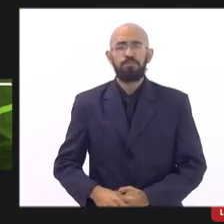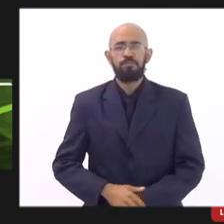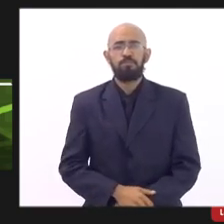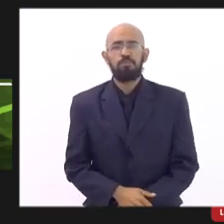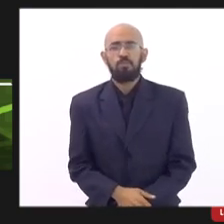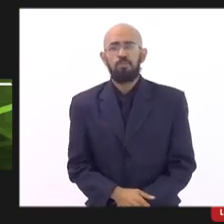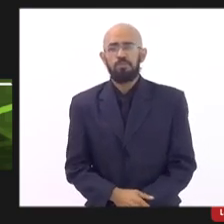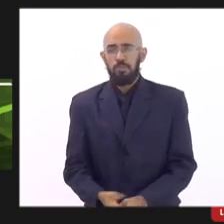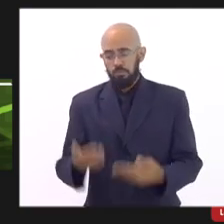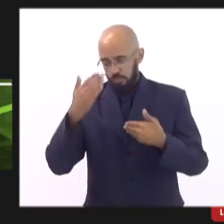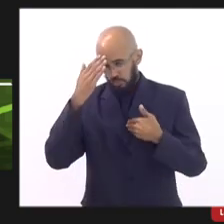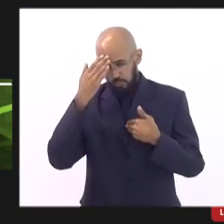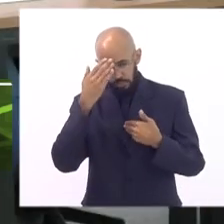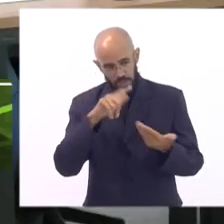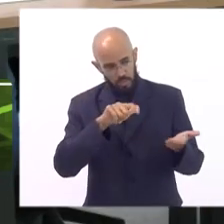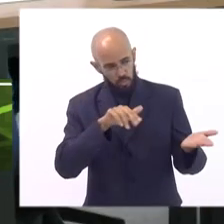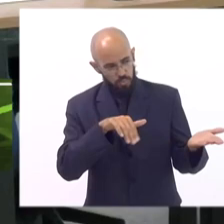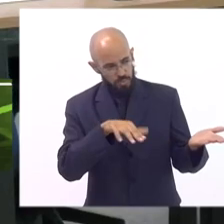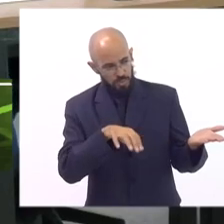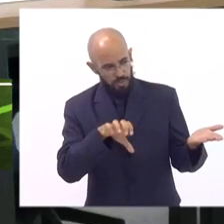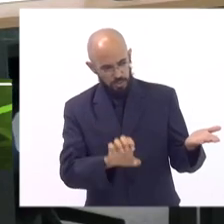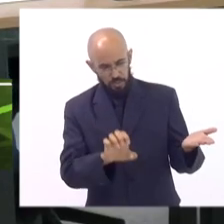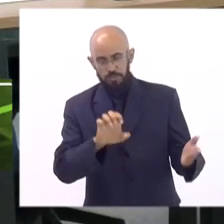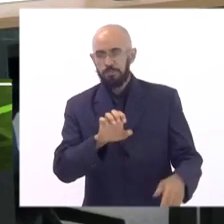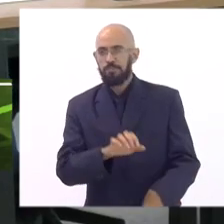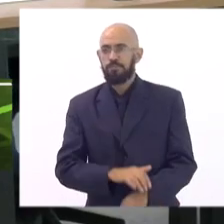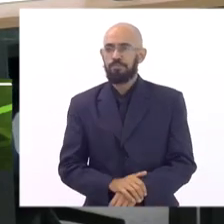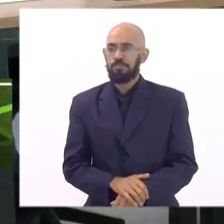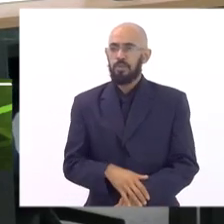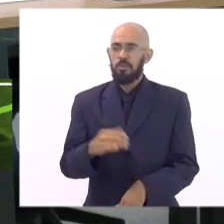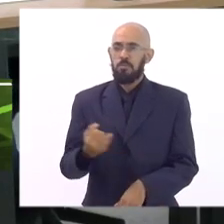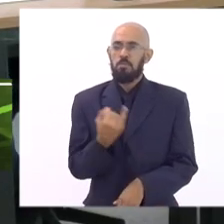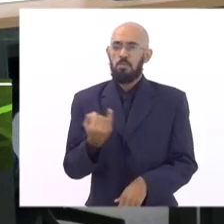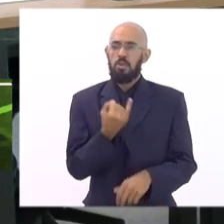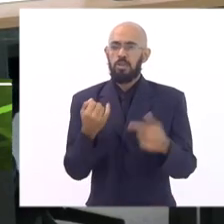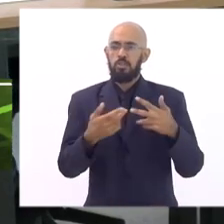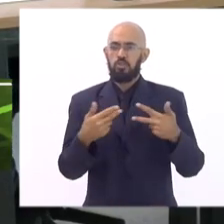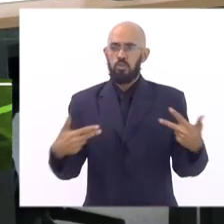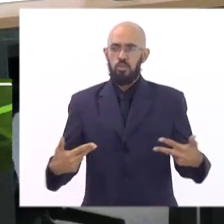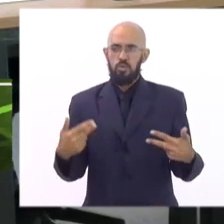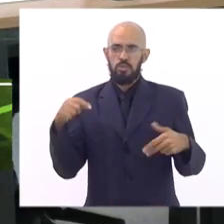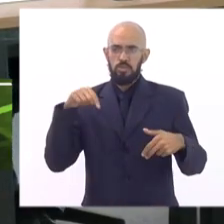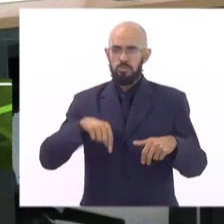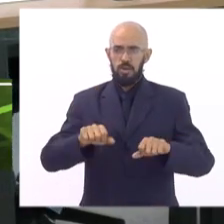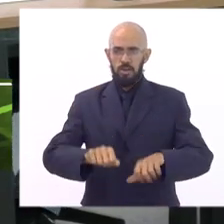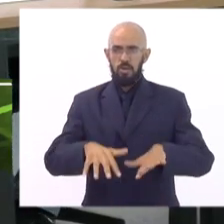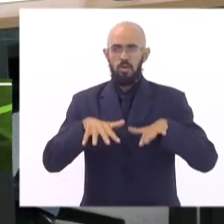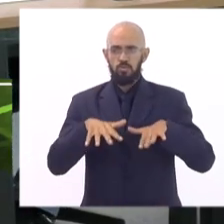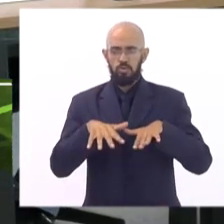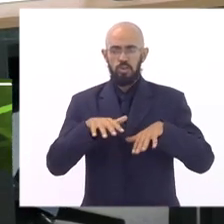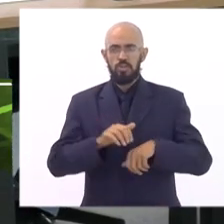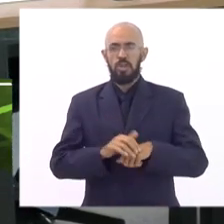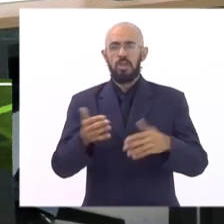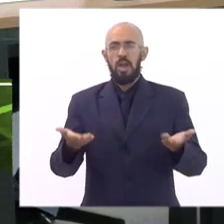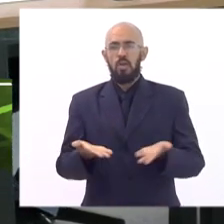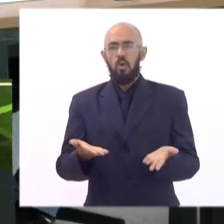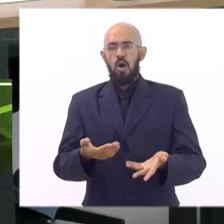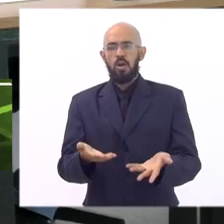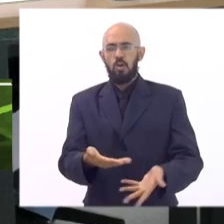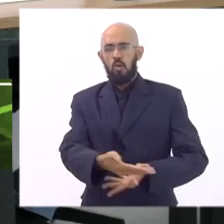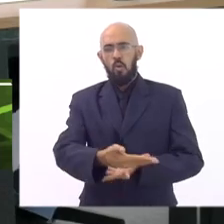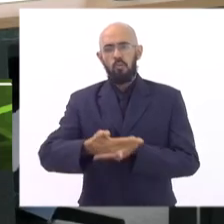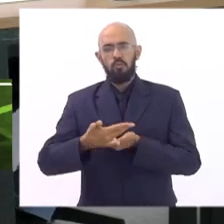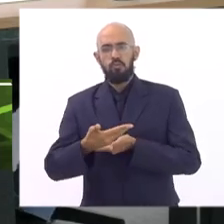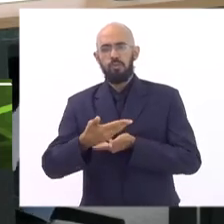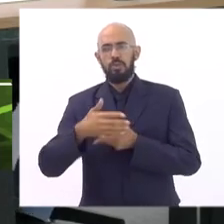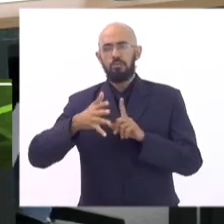Obrigado Luciane trazer importantes questões aqui para a nossa audiência e chamo para fazer uso da palavra